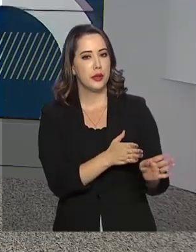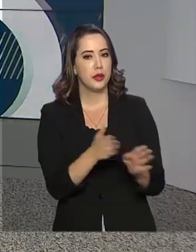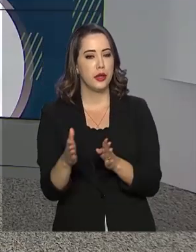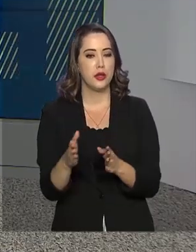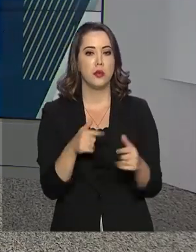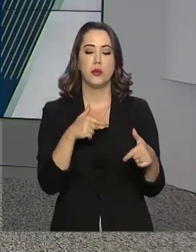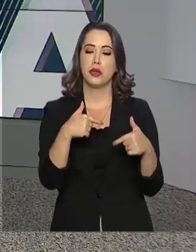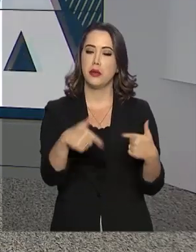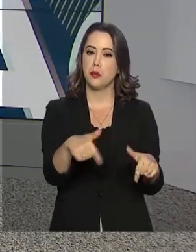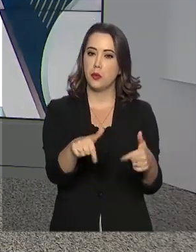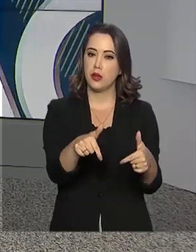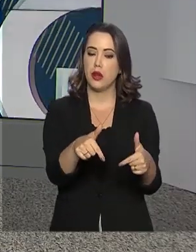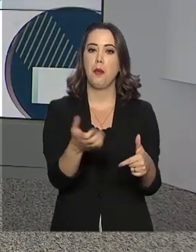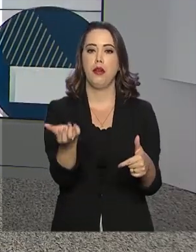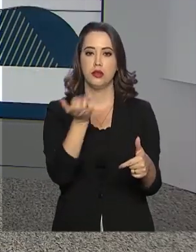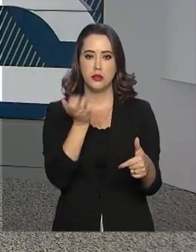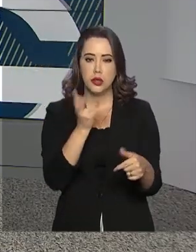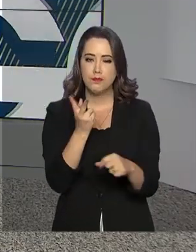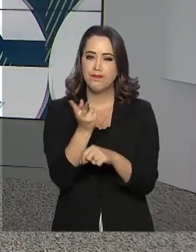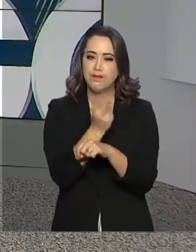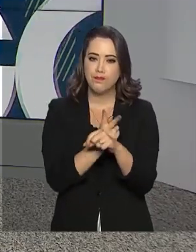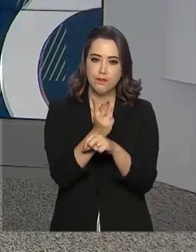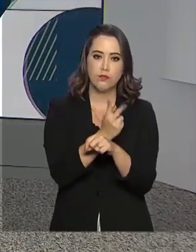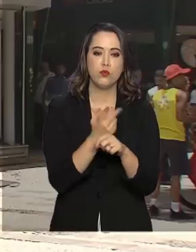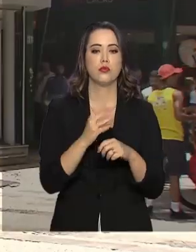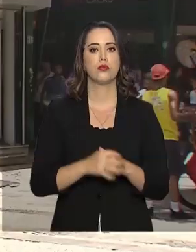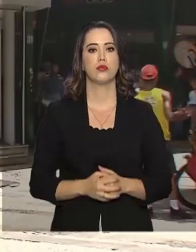busca uma oportunidade no mercado de trabalho.